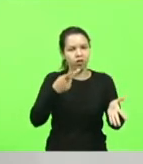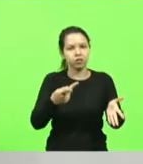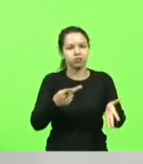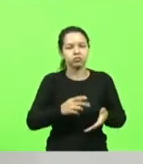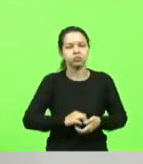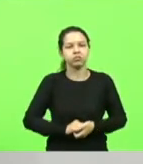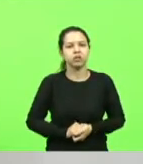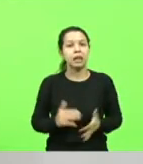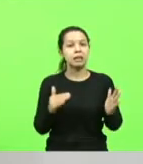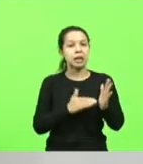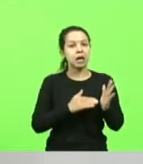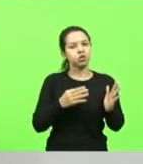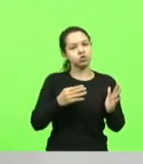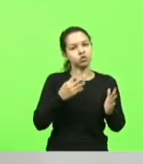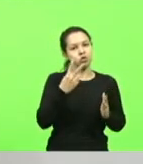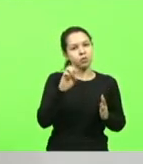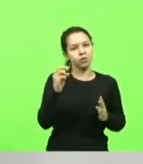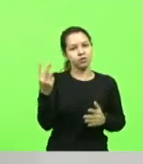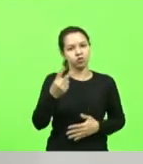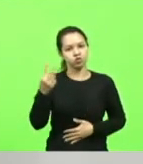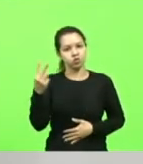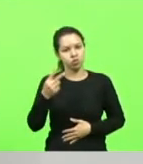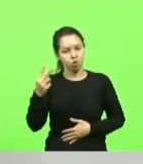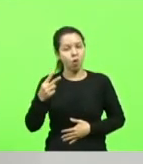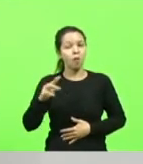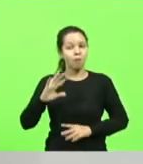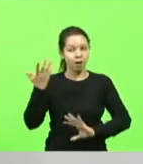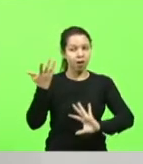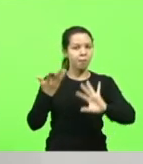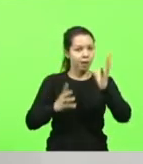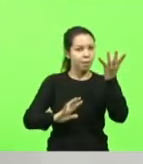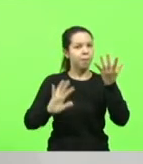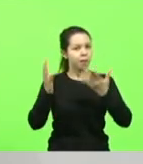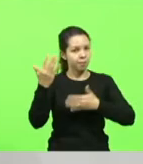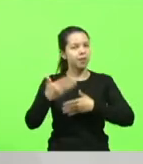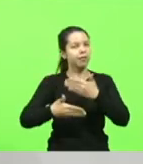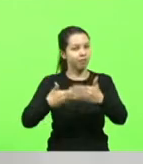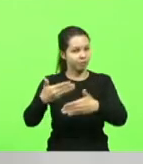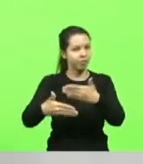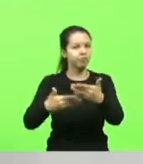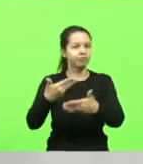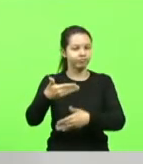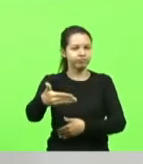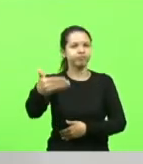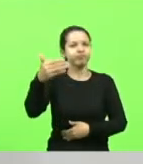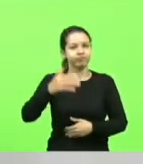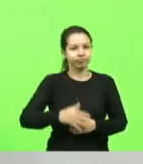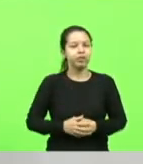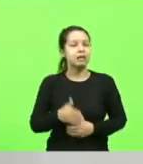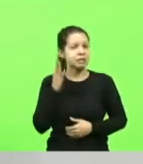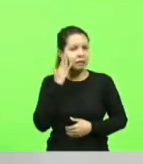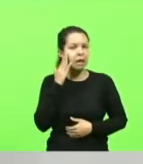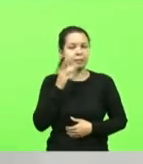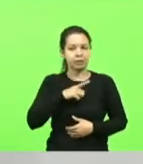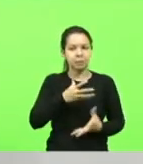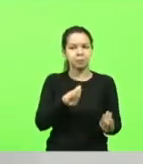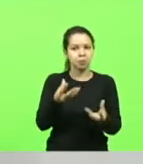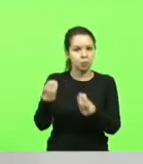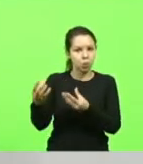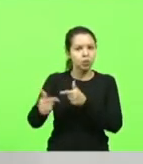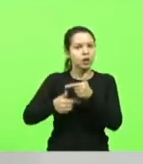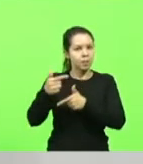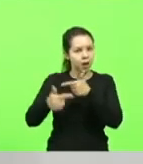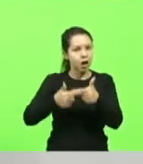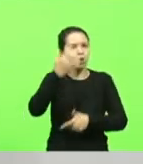Até 2022, muita água vai rolar. Mas a gente sabe que nós temos aí pessoas que estão trabalhando muito sério em cima disso,